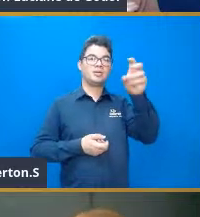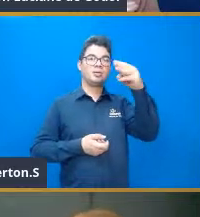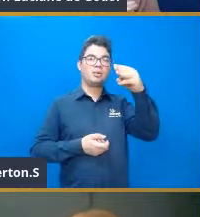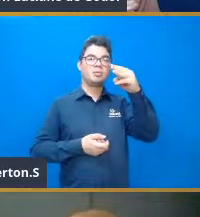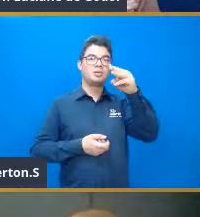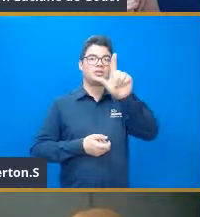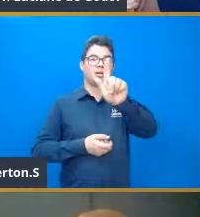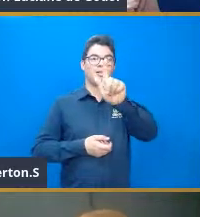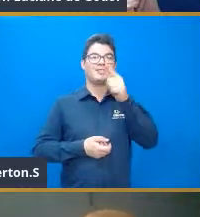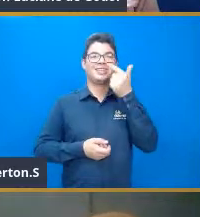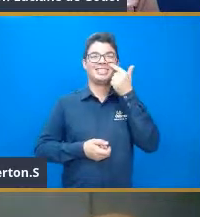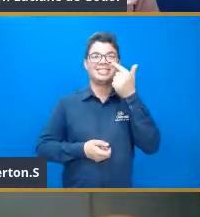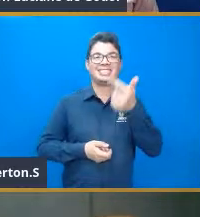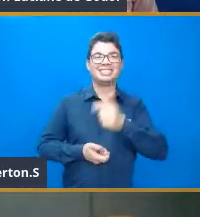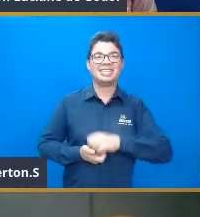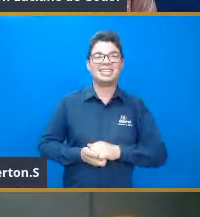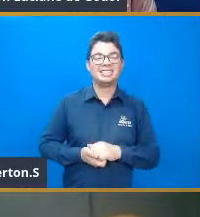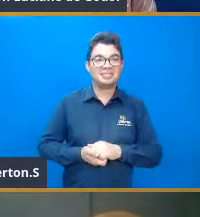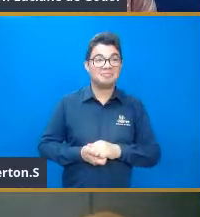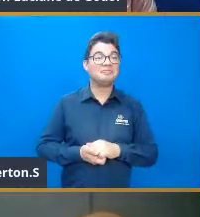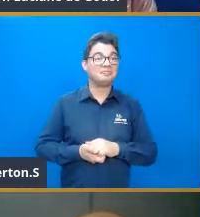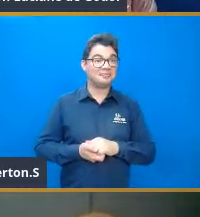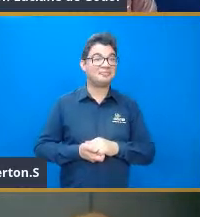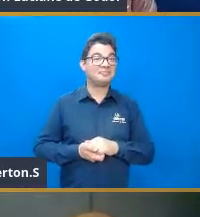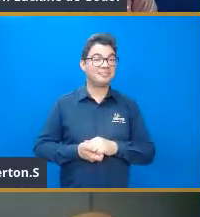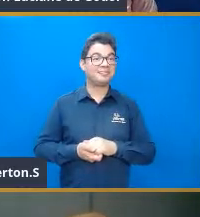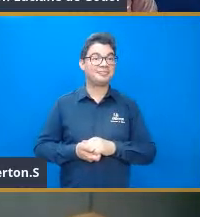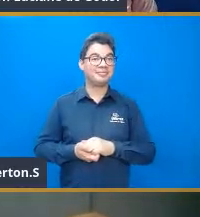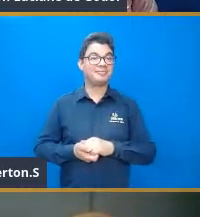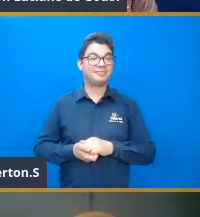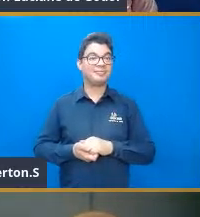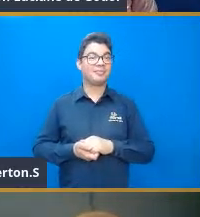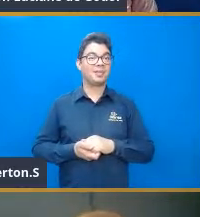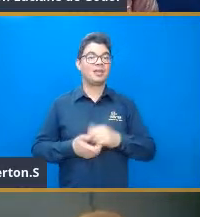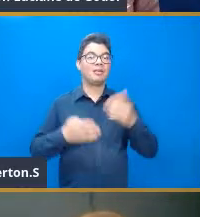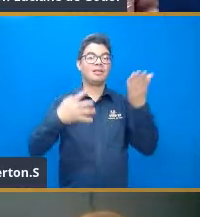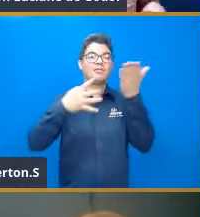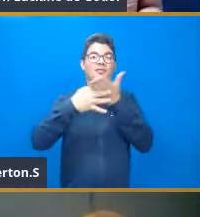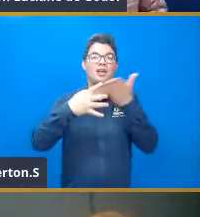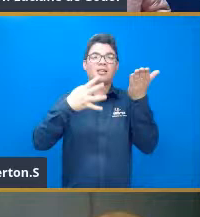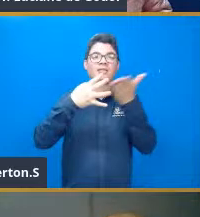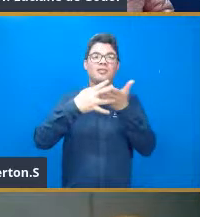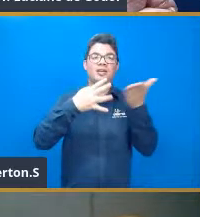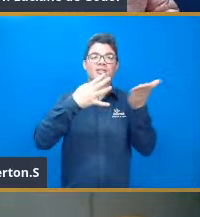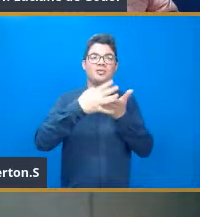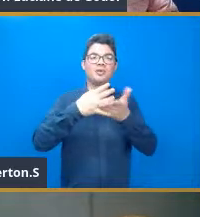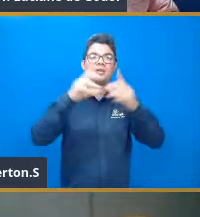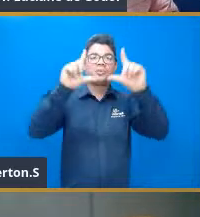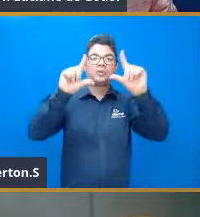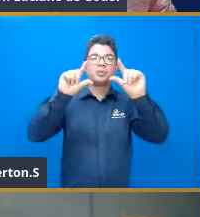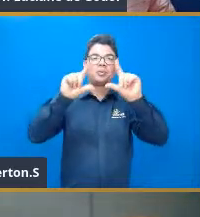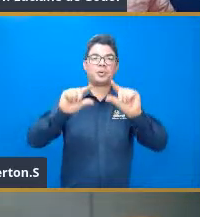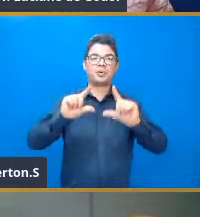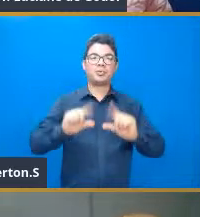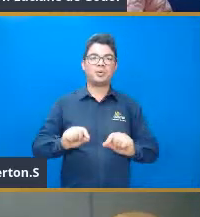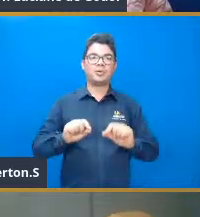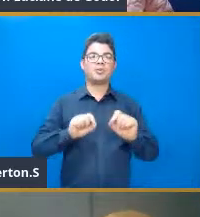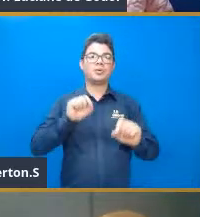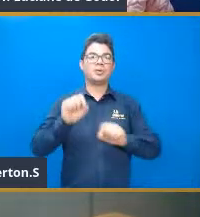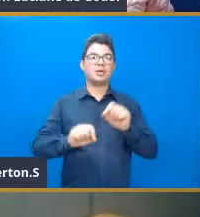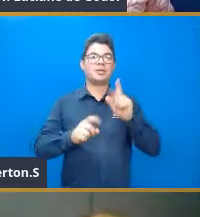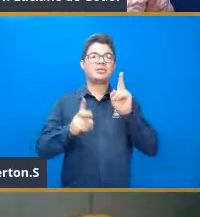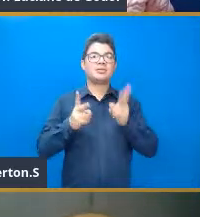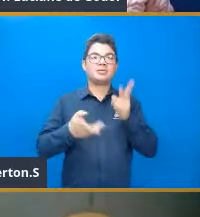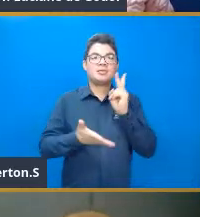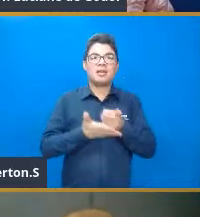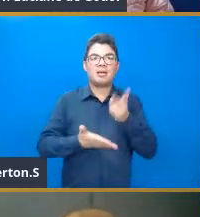composto ali, e a cada intervalo ele está tendo uma redução pela metade. é claro que não é necessariamente sempre pela metade, né,